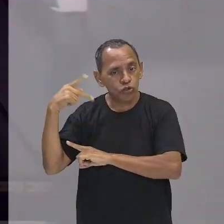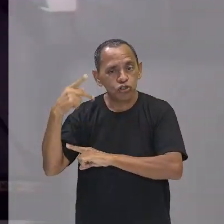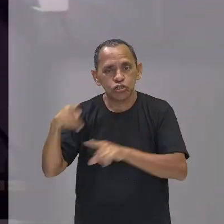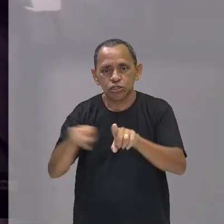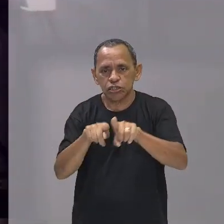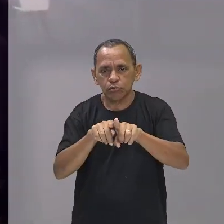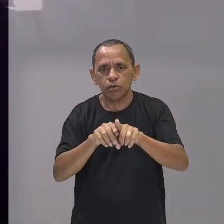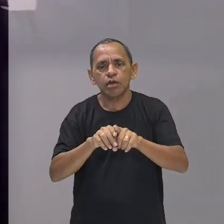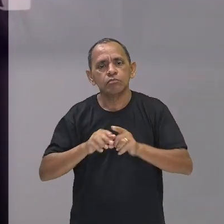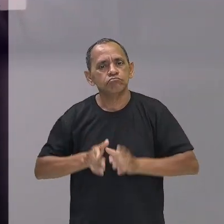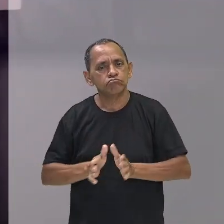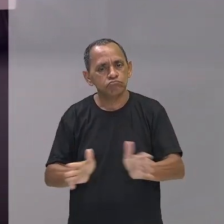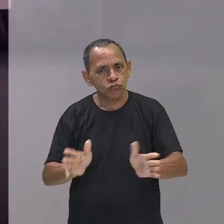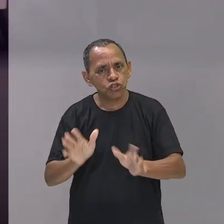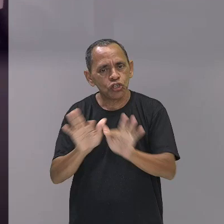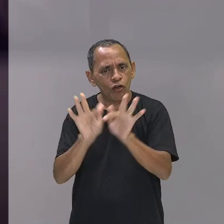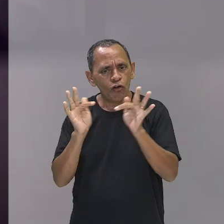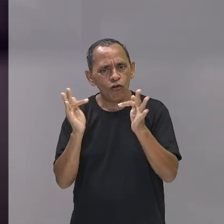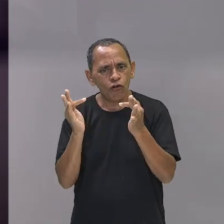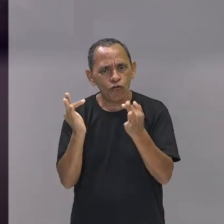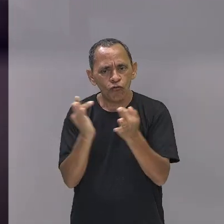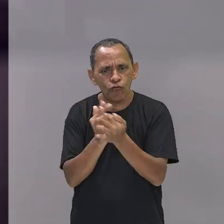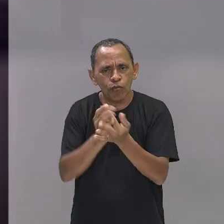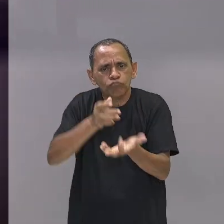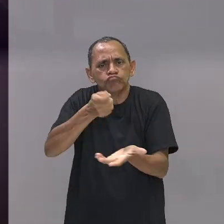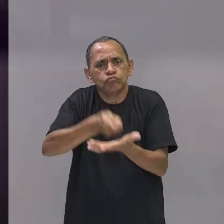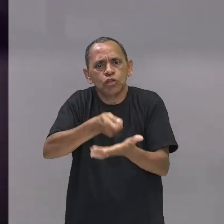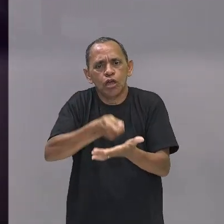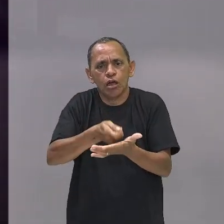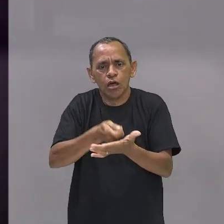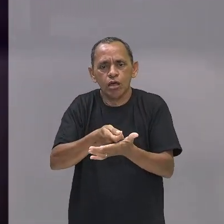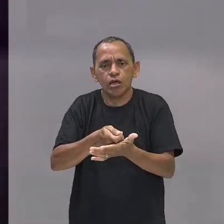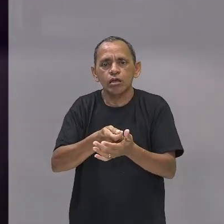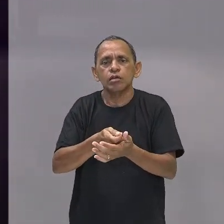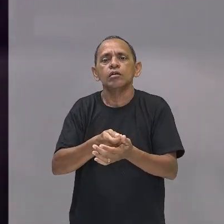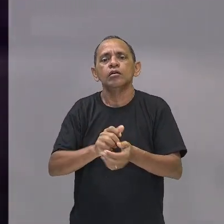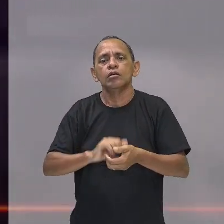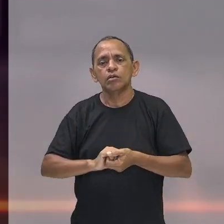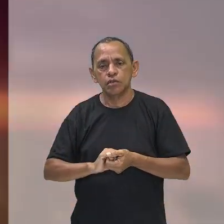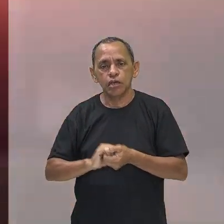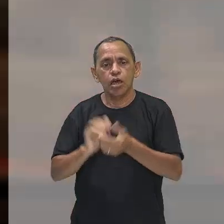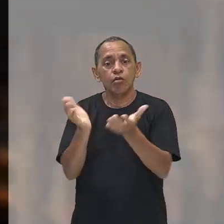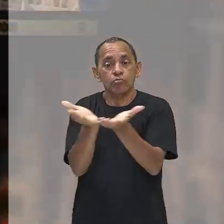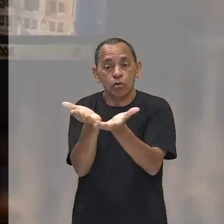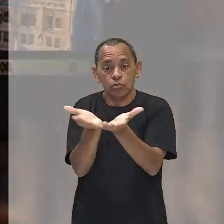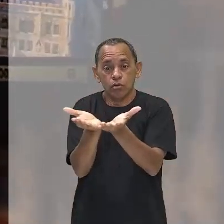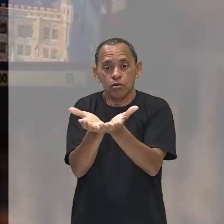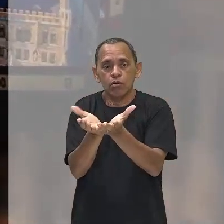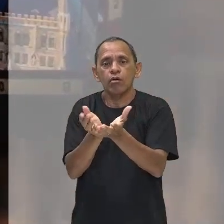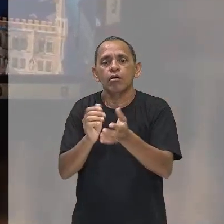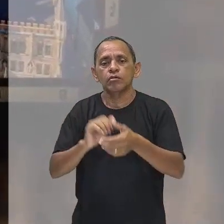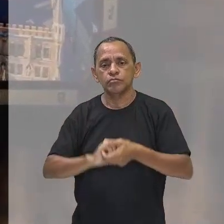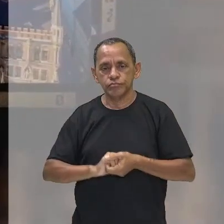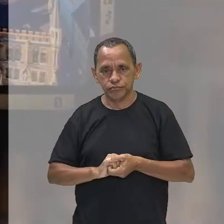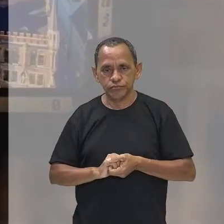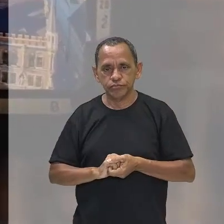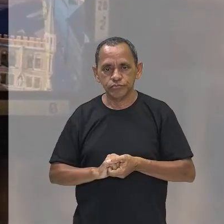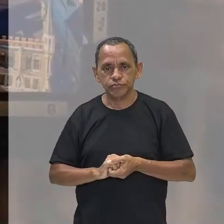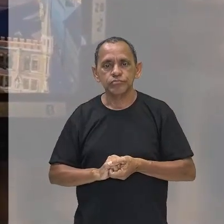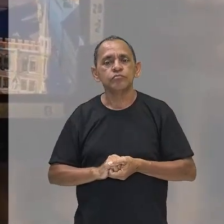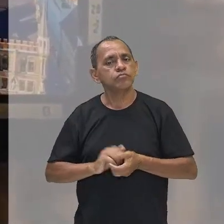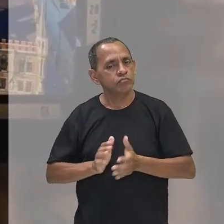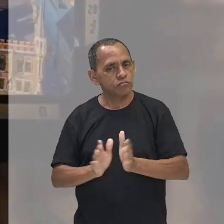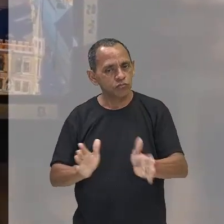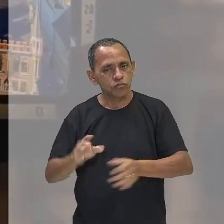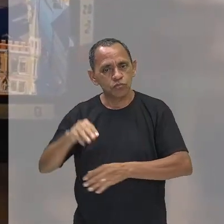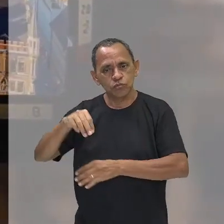Nasceu em uma família que seguia rigidamente os preceitos do protestantismo. Weber nasceu em Munique,